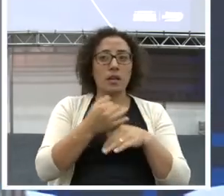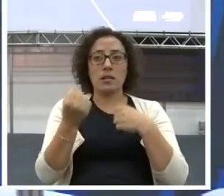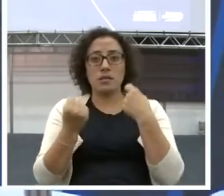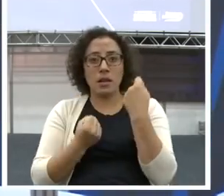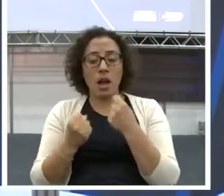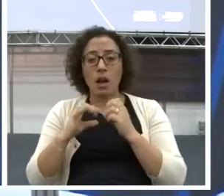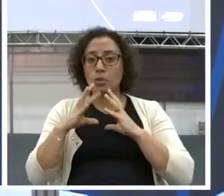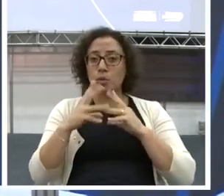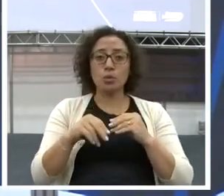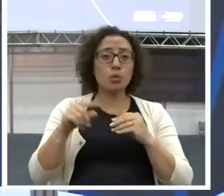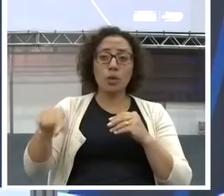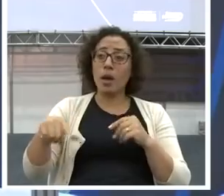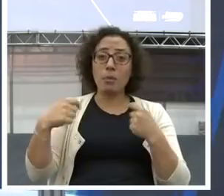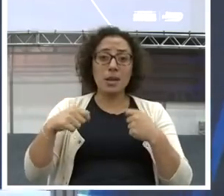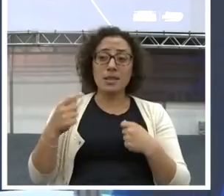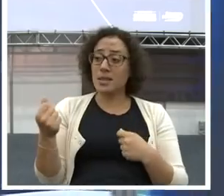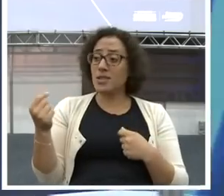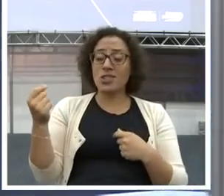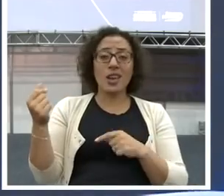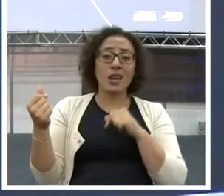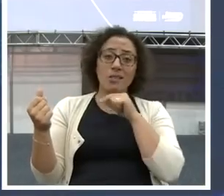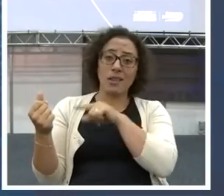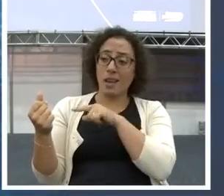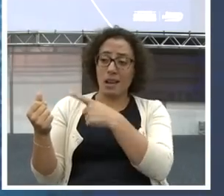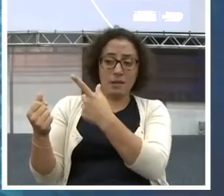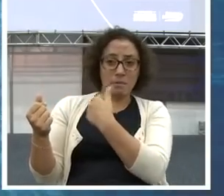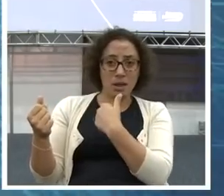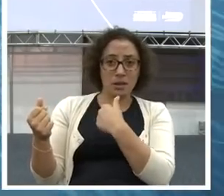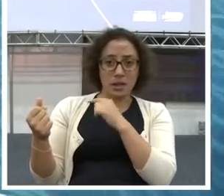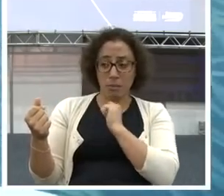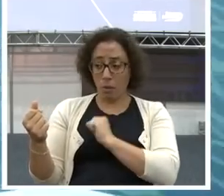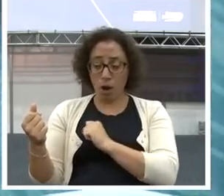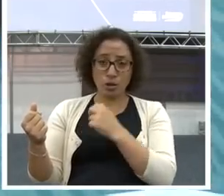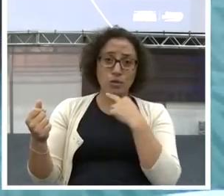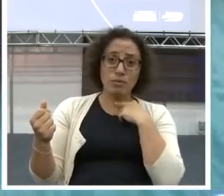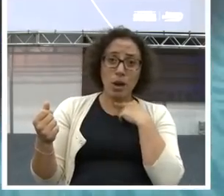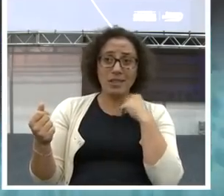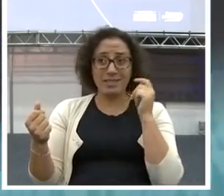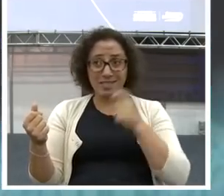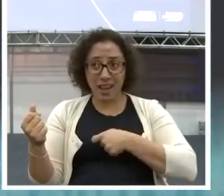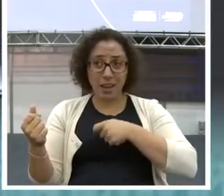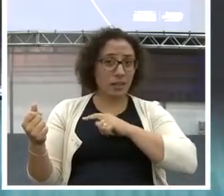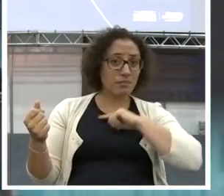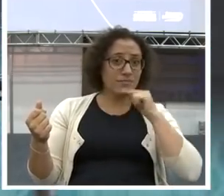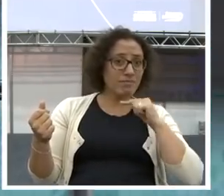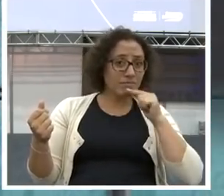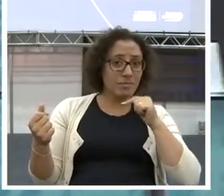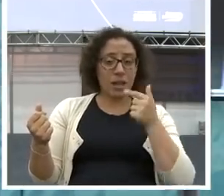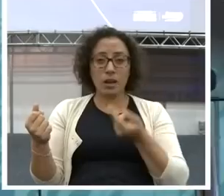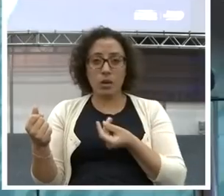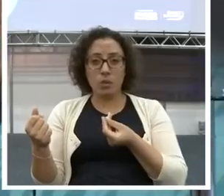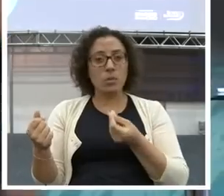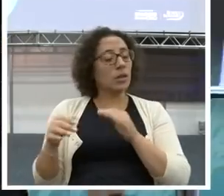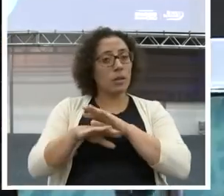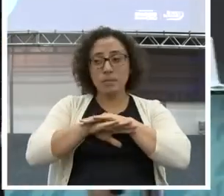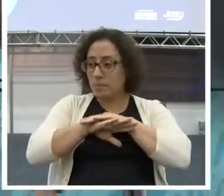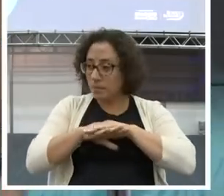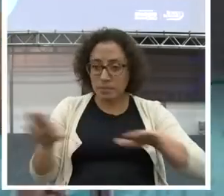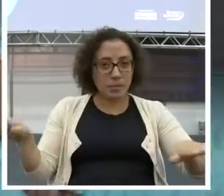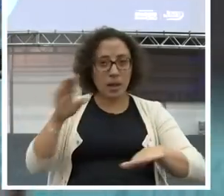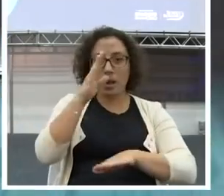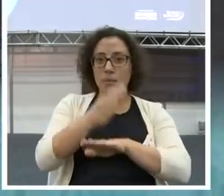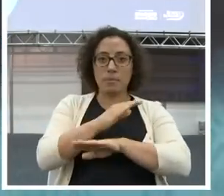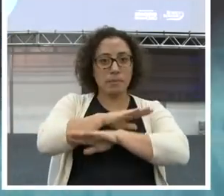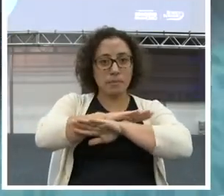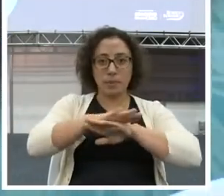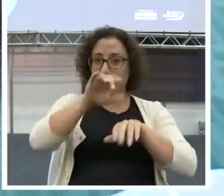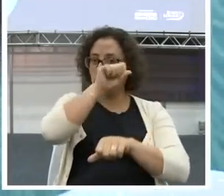Chega. Dá um basta nisso. Começa a desenvolver a sua mentalidade financeira. Em